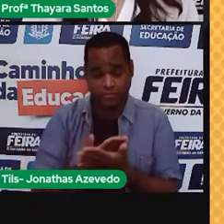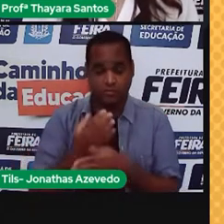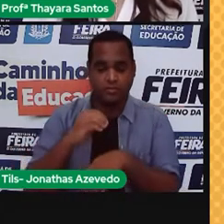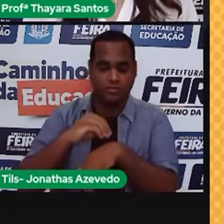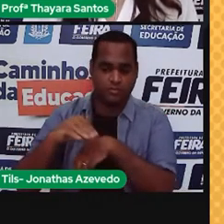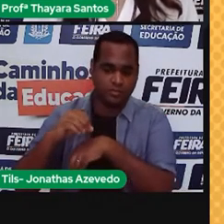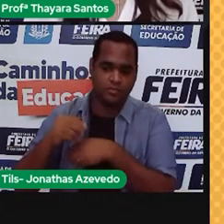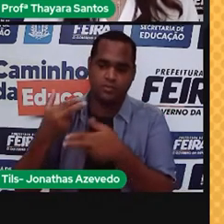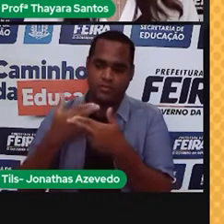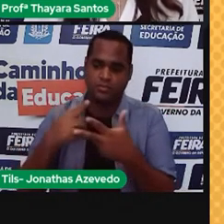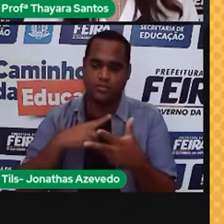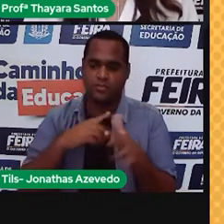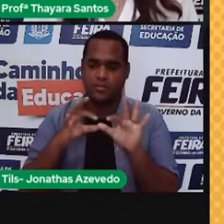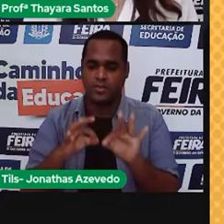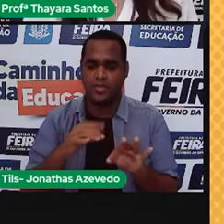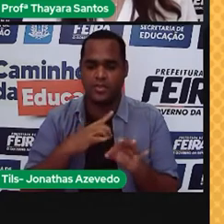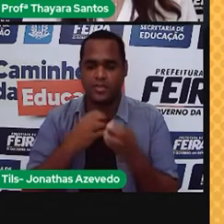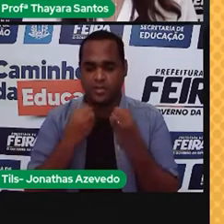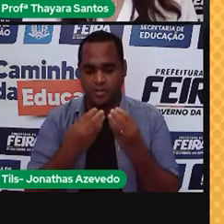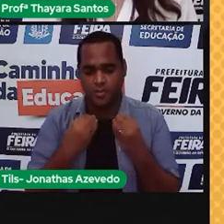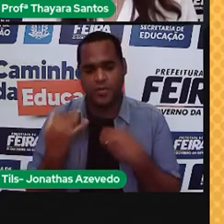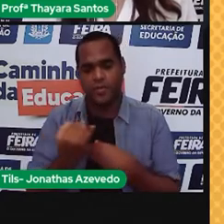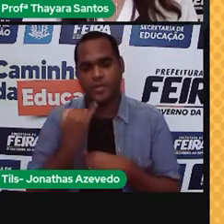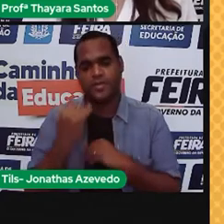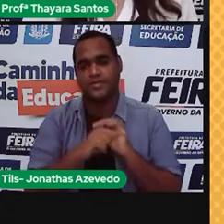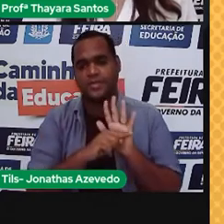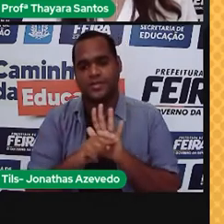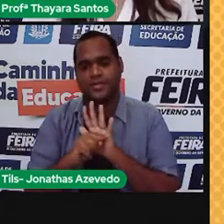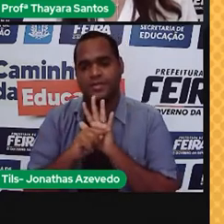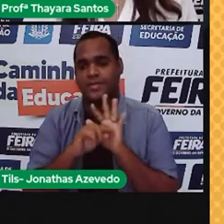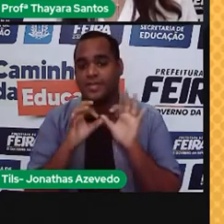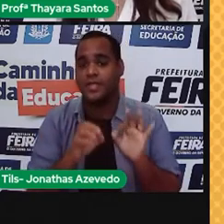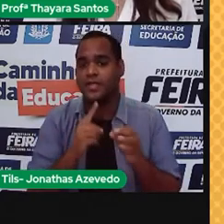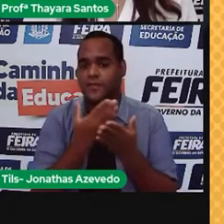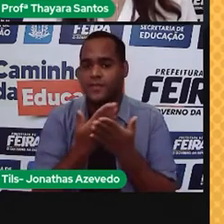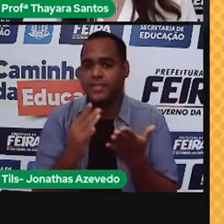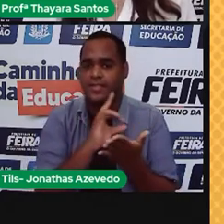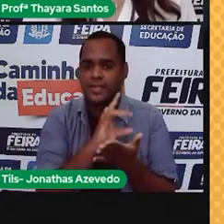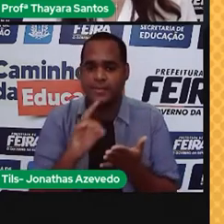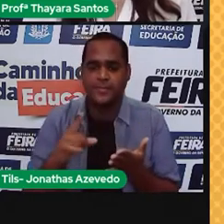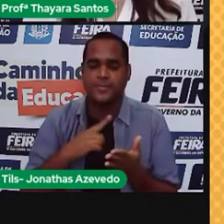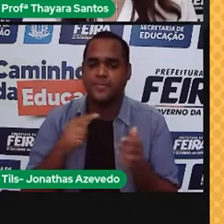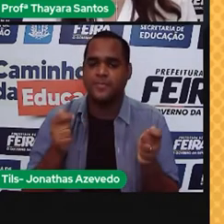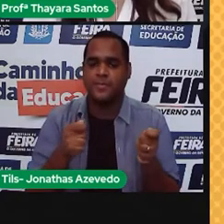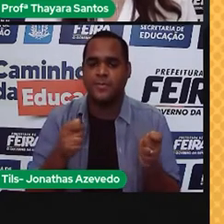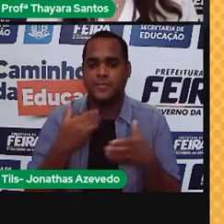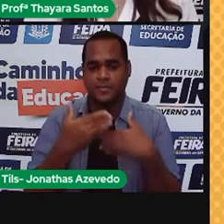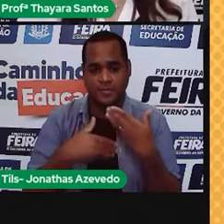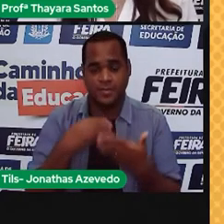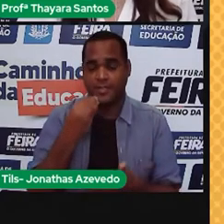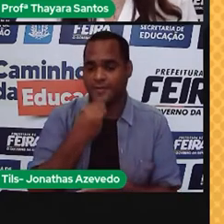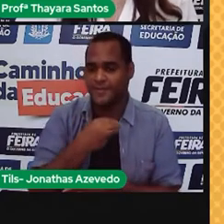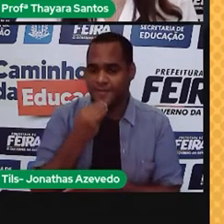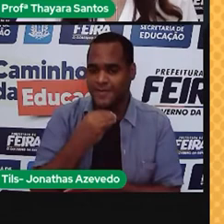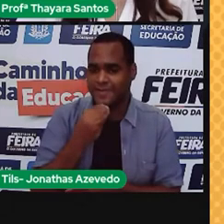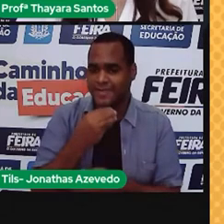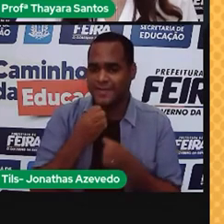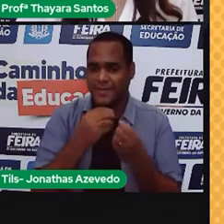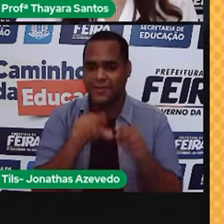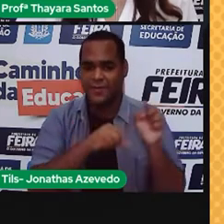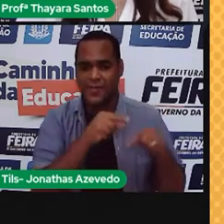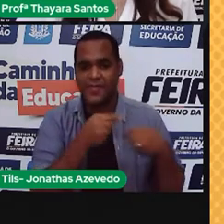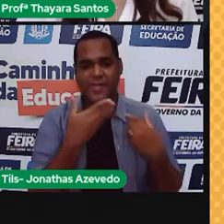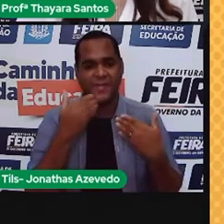pode levar ao caminho mais seguro e fazer com que você, consumidor, tenha a oportunidade de escolher sempre o